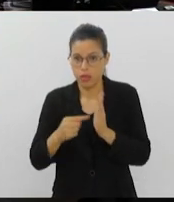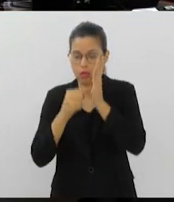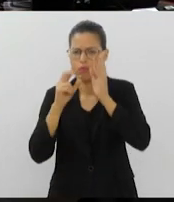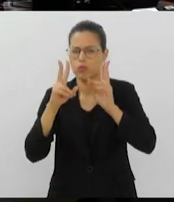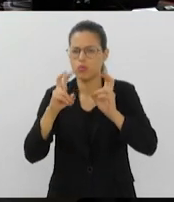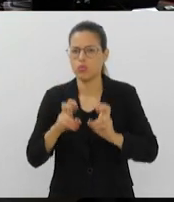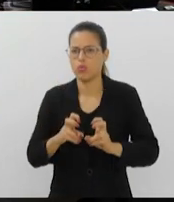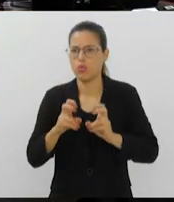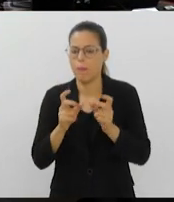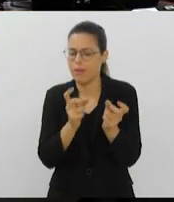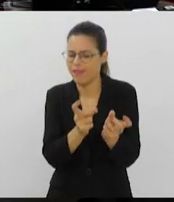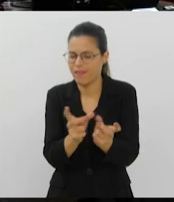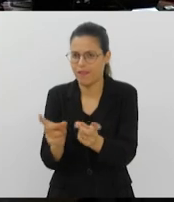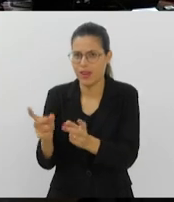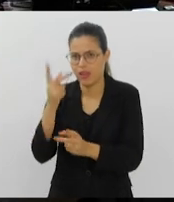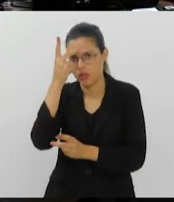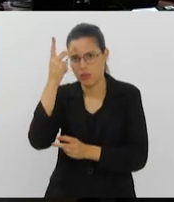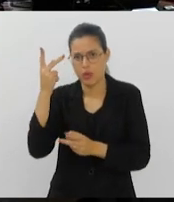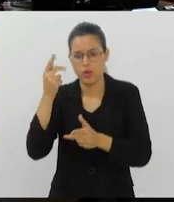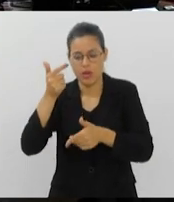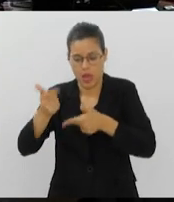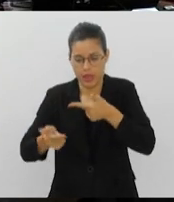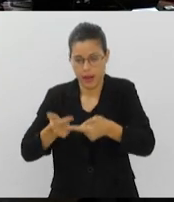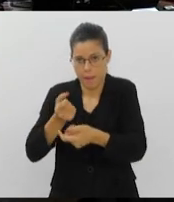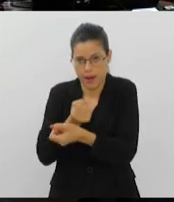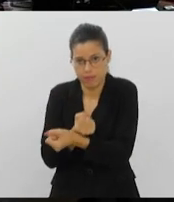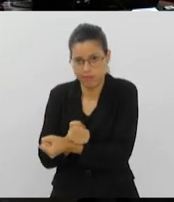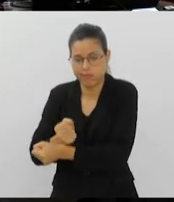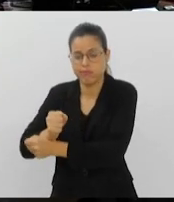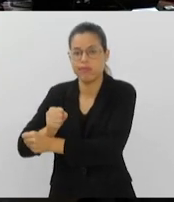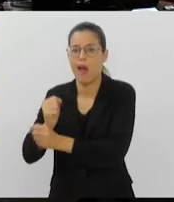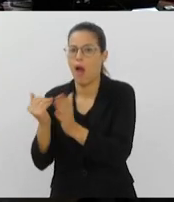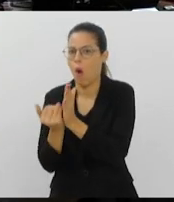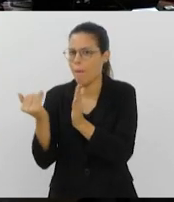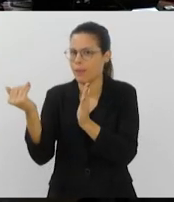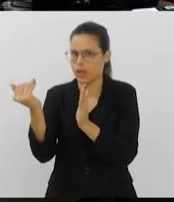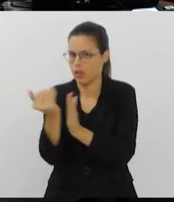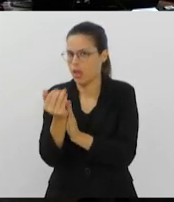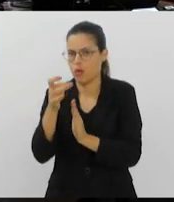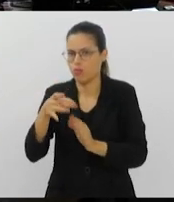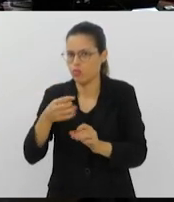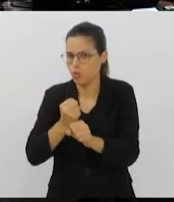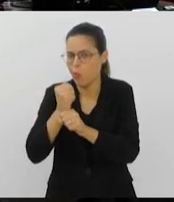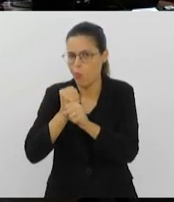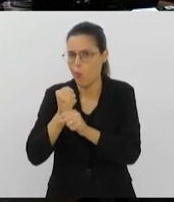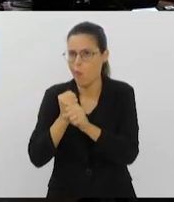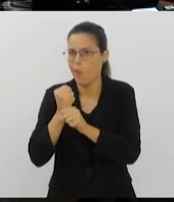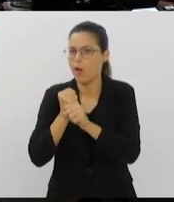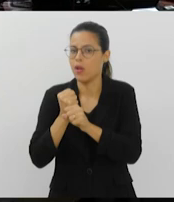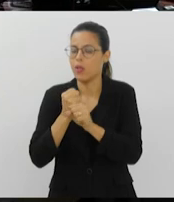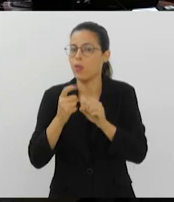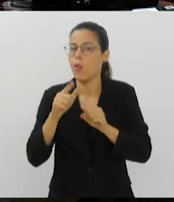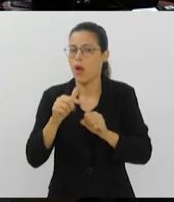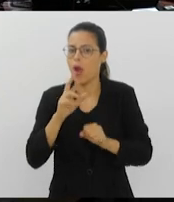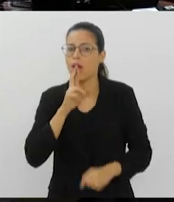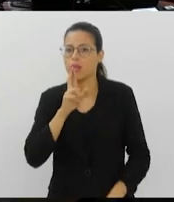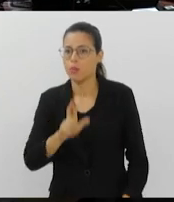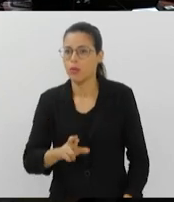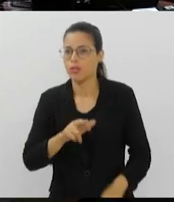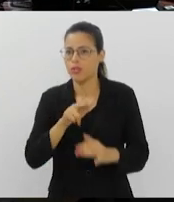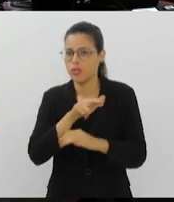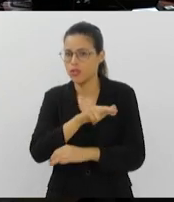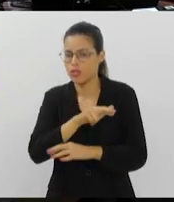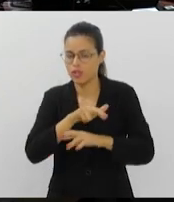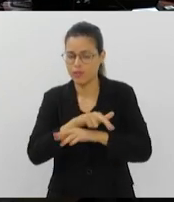pessoas e trabalho escravo aumentaram 52% no último ano. O crescimento é o resultado de várias campanhas de